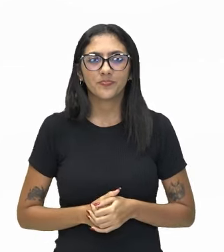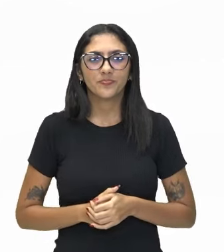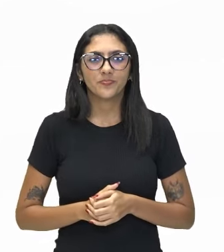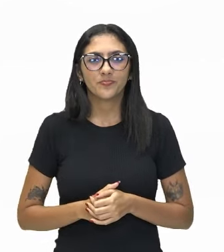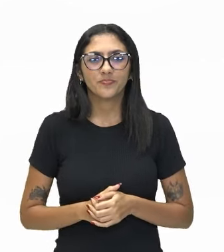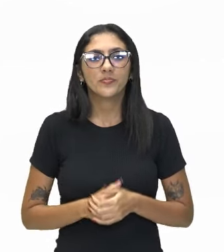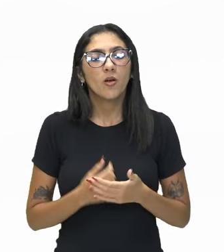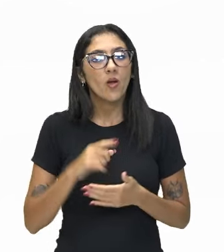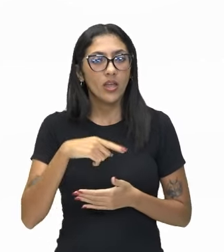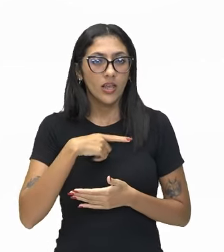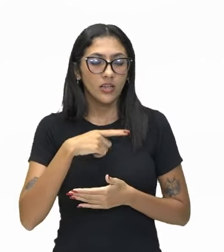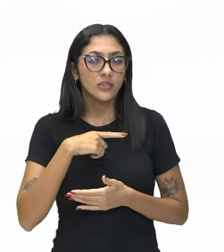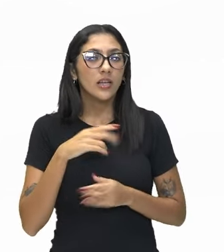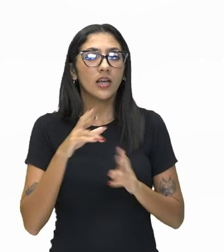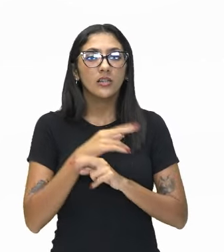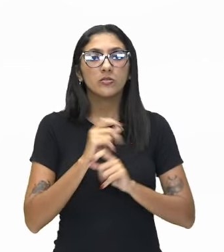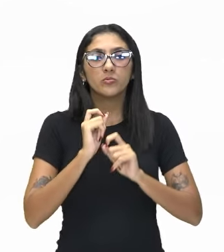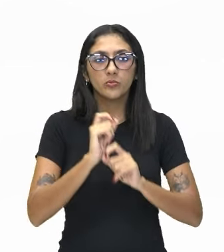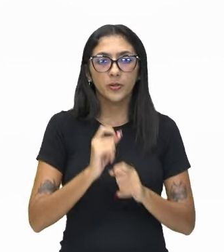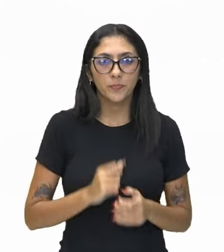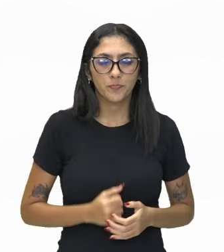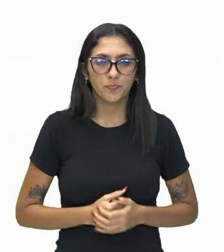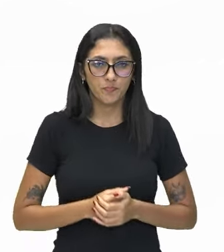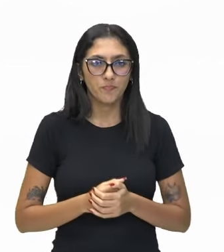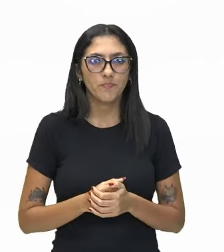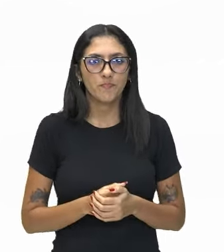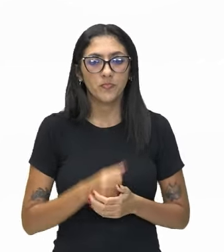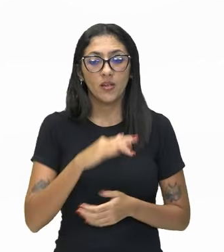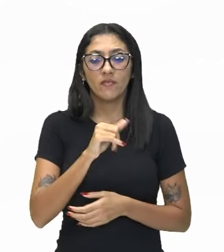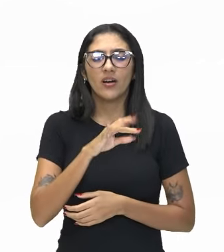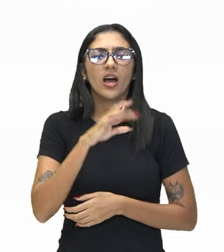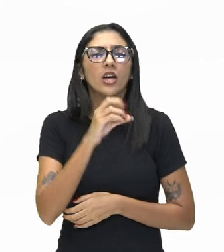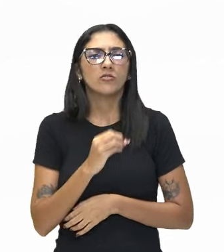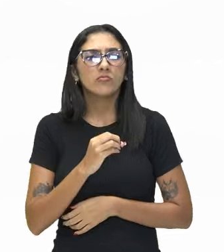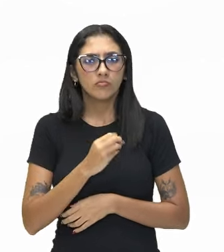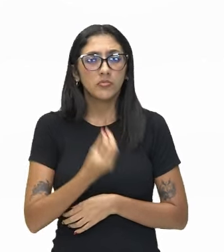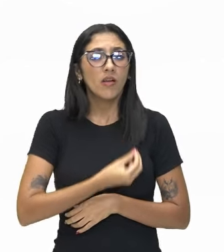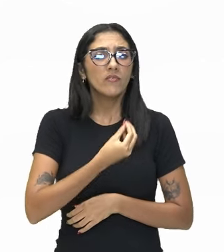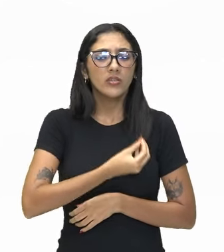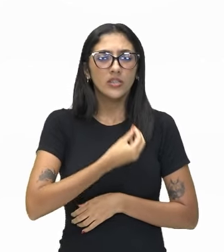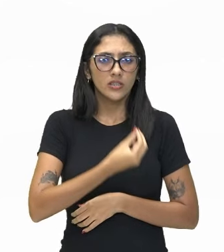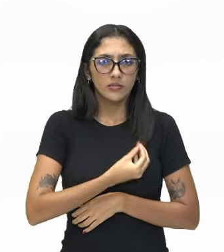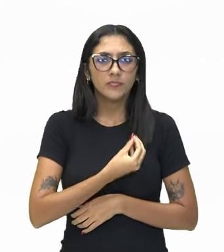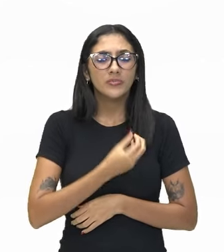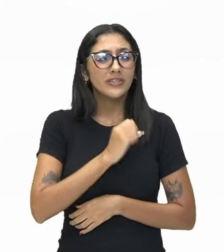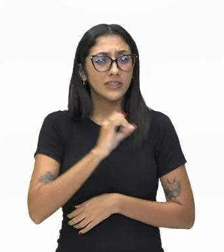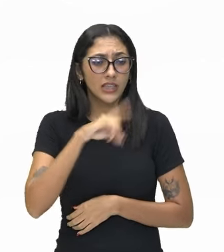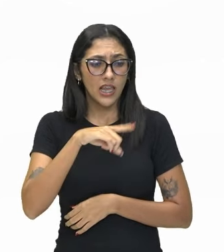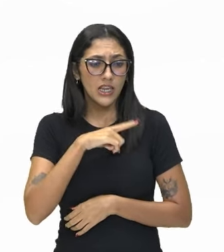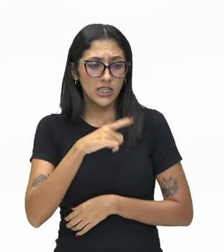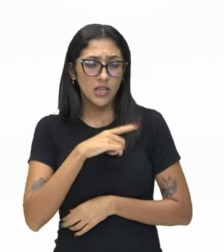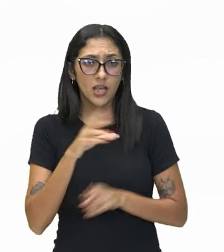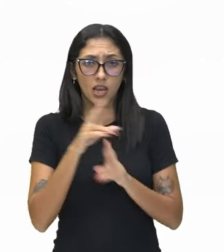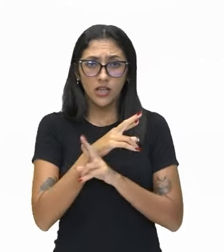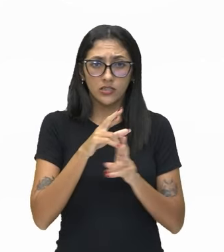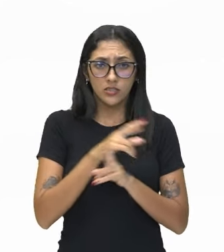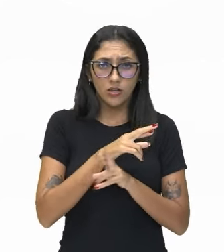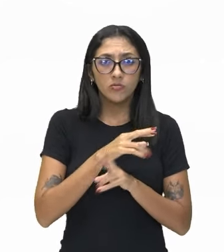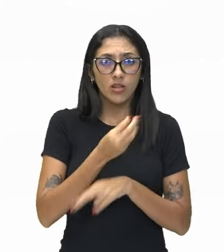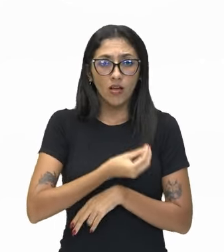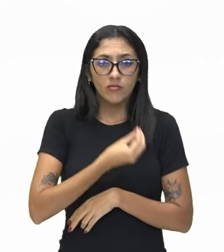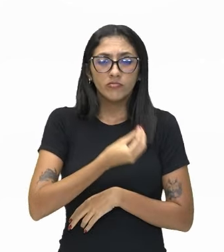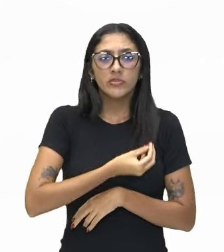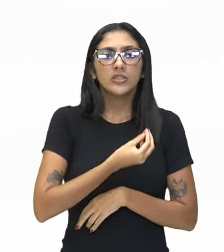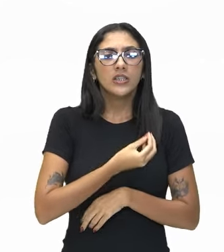ele fala para nós do fato da existência. Perfeito? Então, quando ele fala desse fato da existência, ele diz,